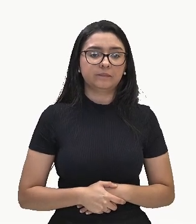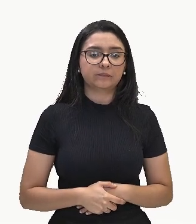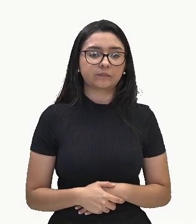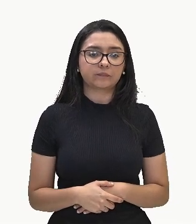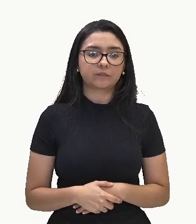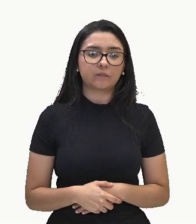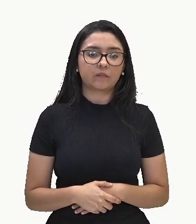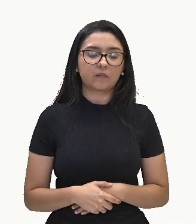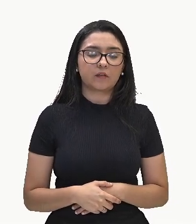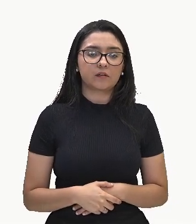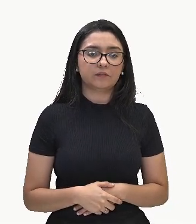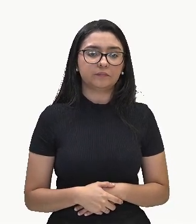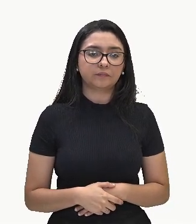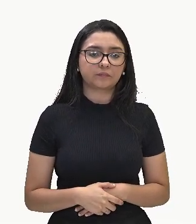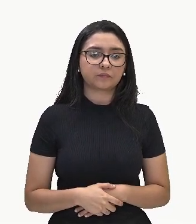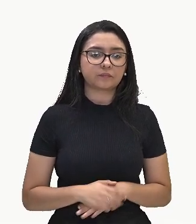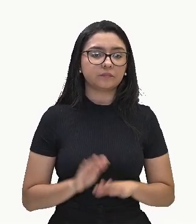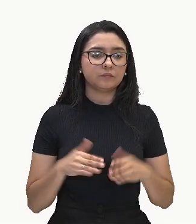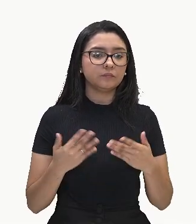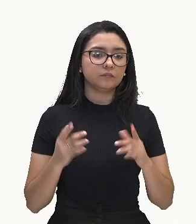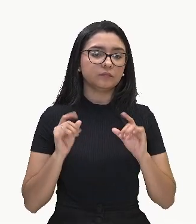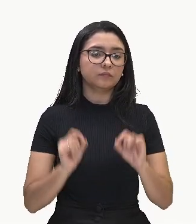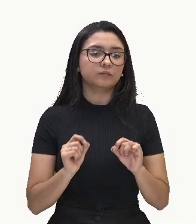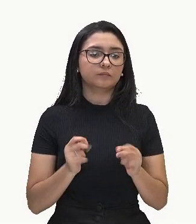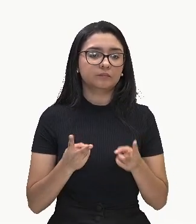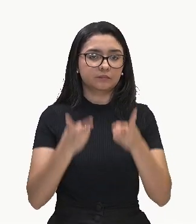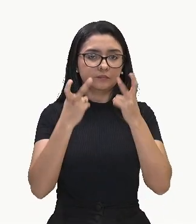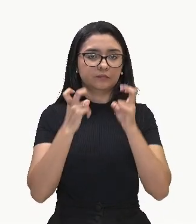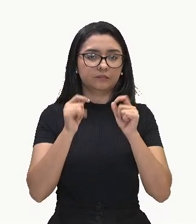Ok? Então, ó...